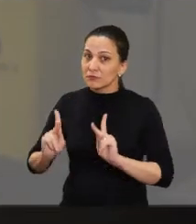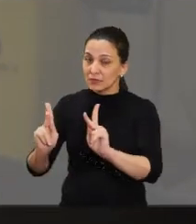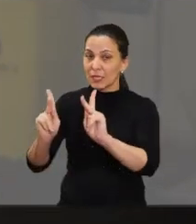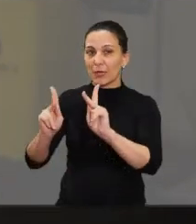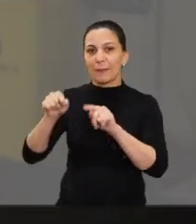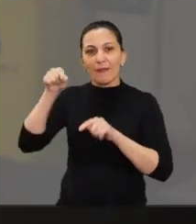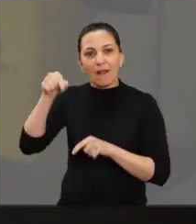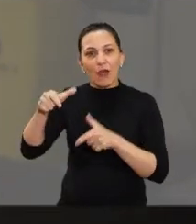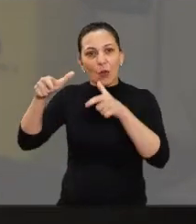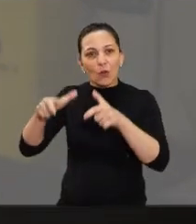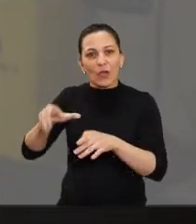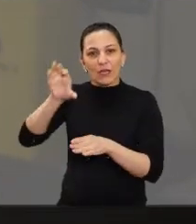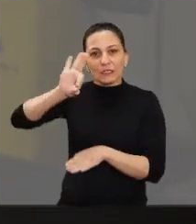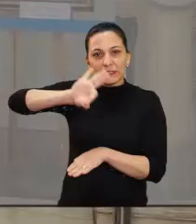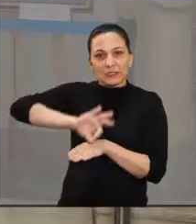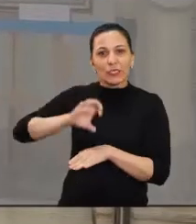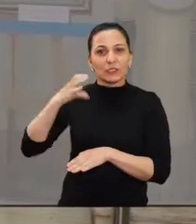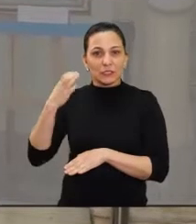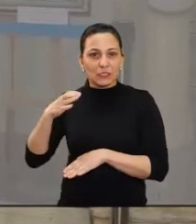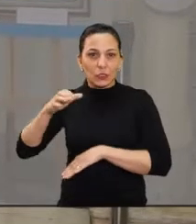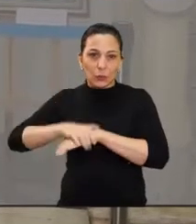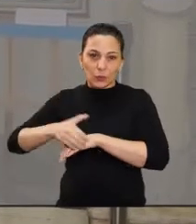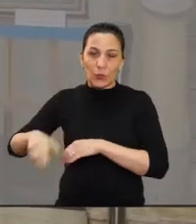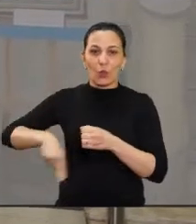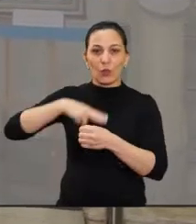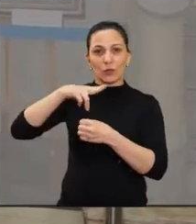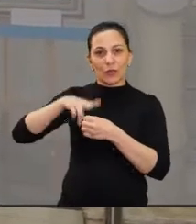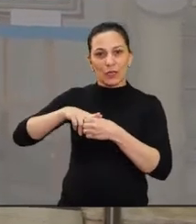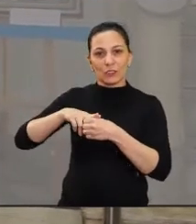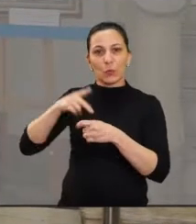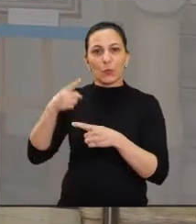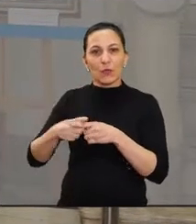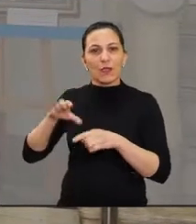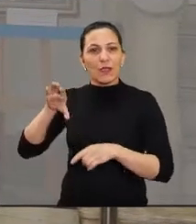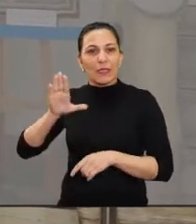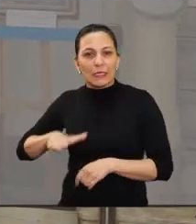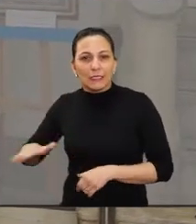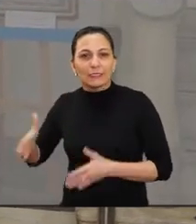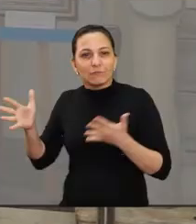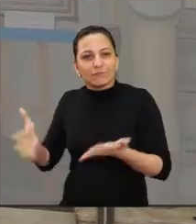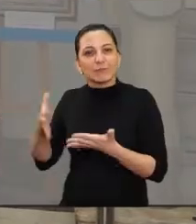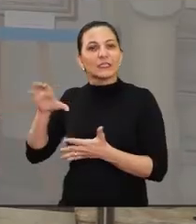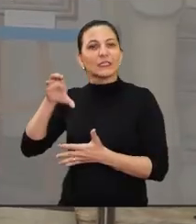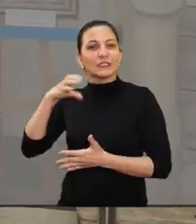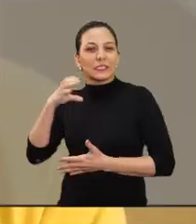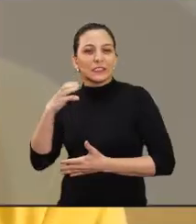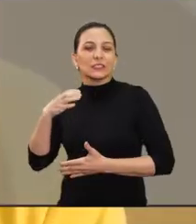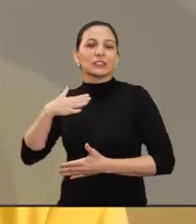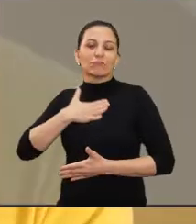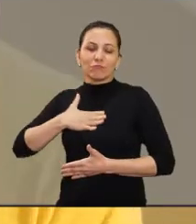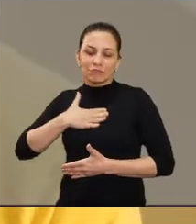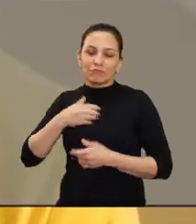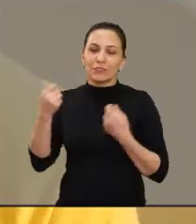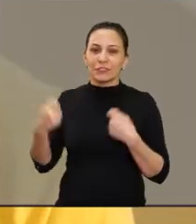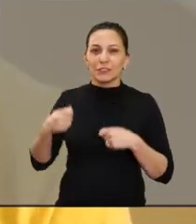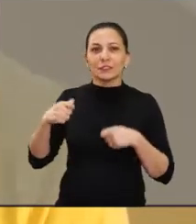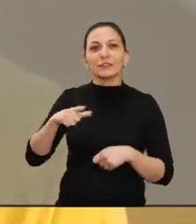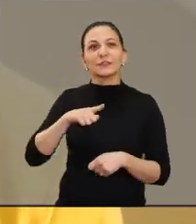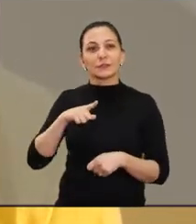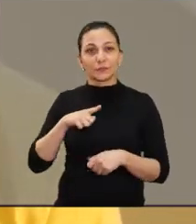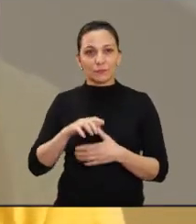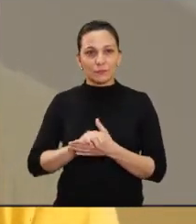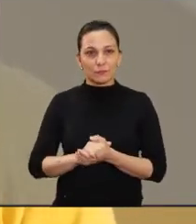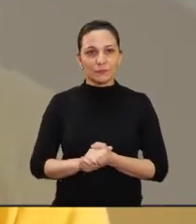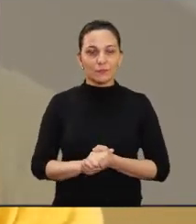tenhamos uma exposição permanente no Centro de Ciências da Unesp e para que todos tenham a chance de tomar um gosto, pelo